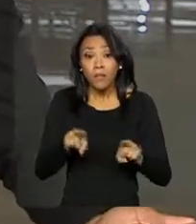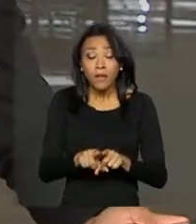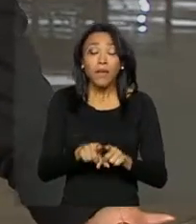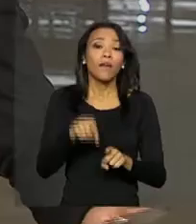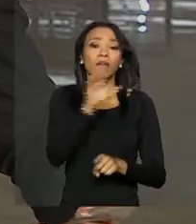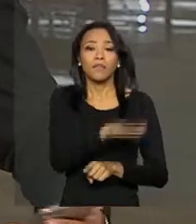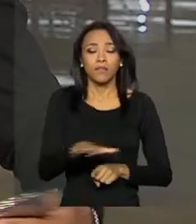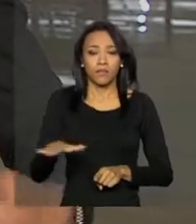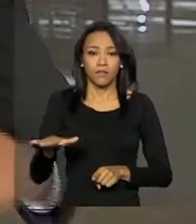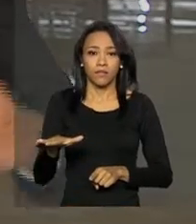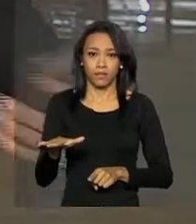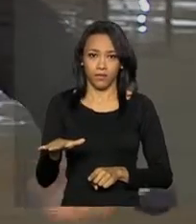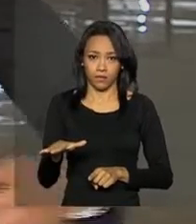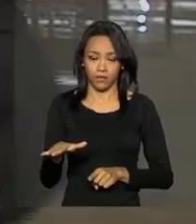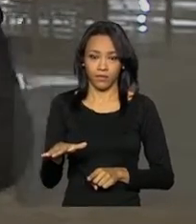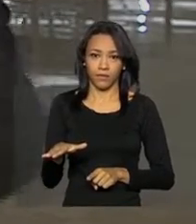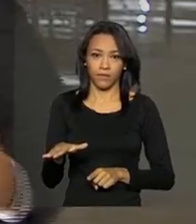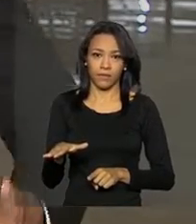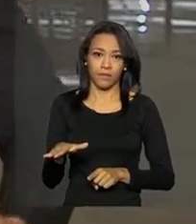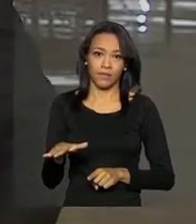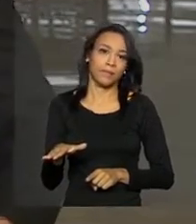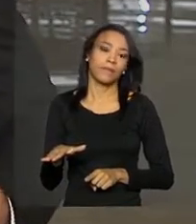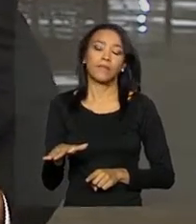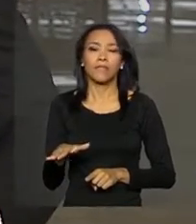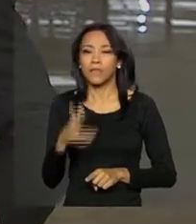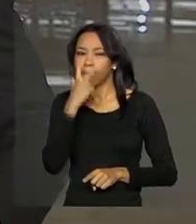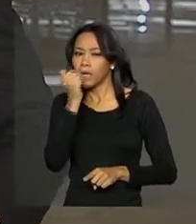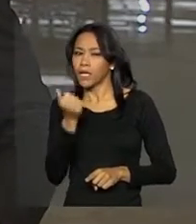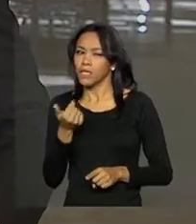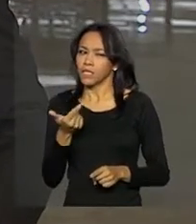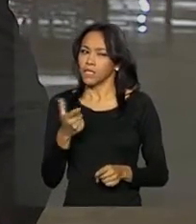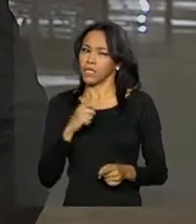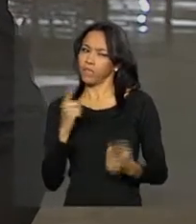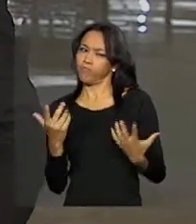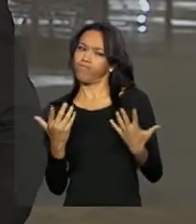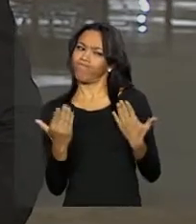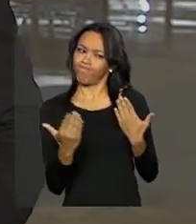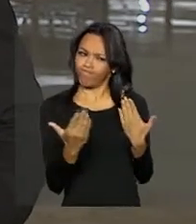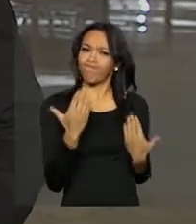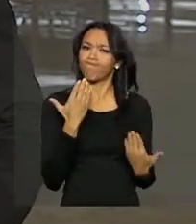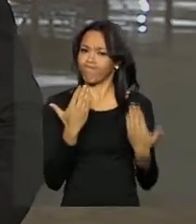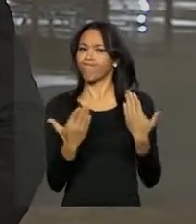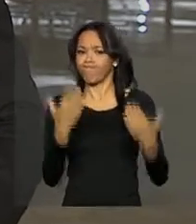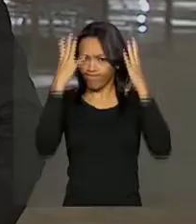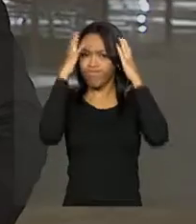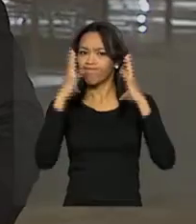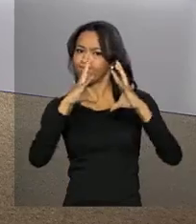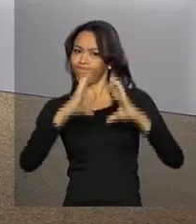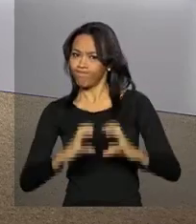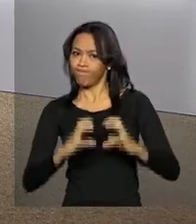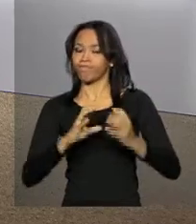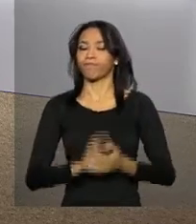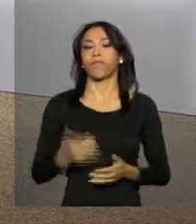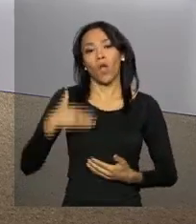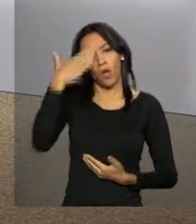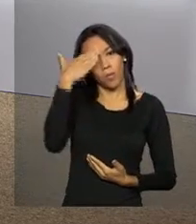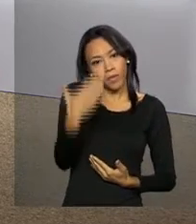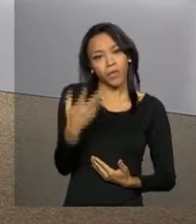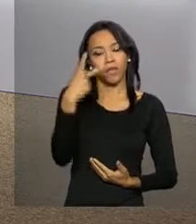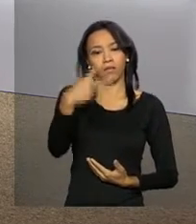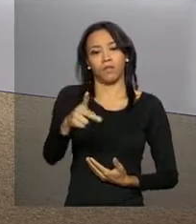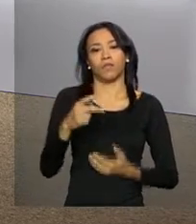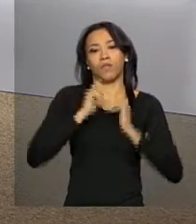nesse hall de casos suspeitos de microcefalia. Obrigada, Daniela. Obrigada, Leandro, pela sua